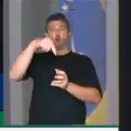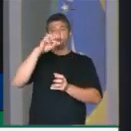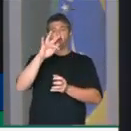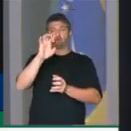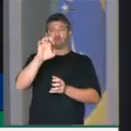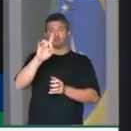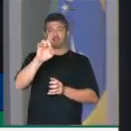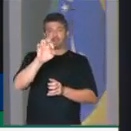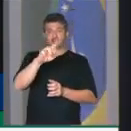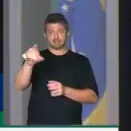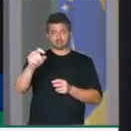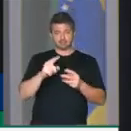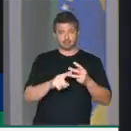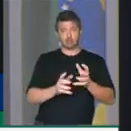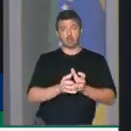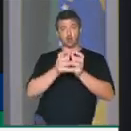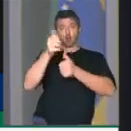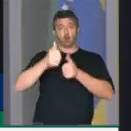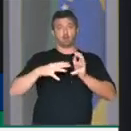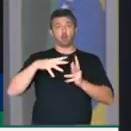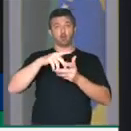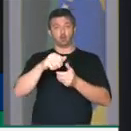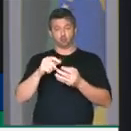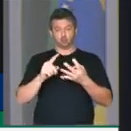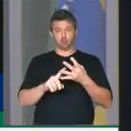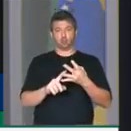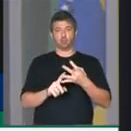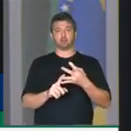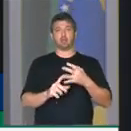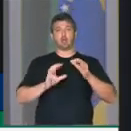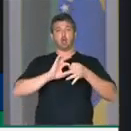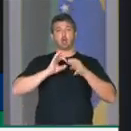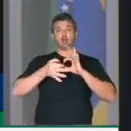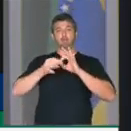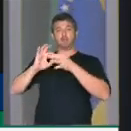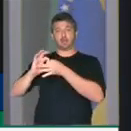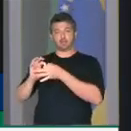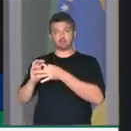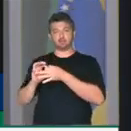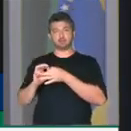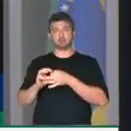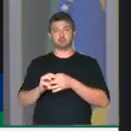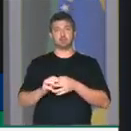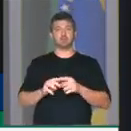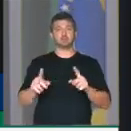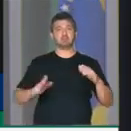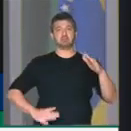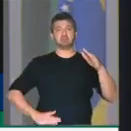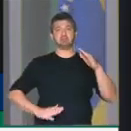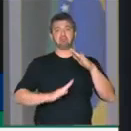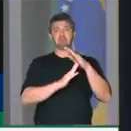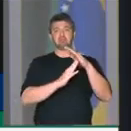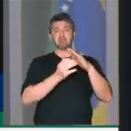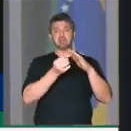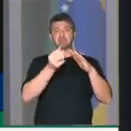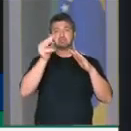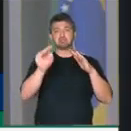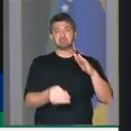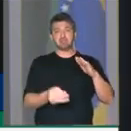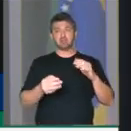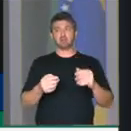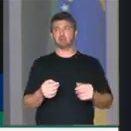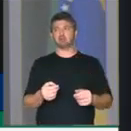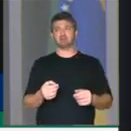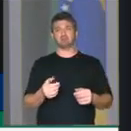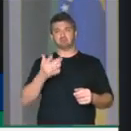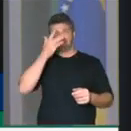Olimpíada, e não ultrapassou a barreira dos 6 milhões de turistas internacionais. Isso